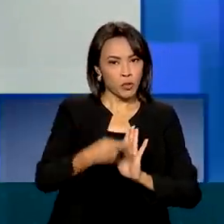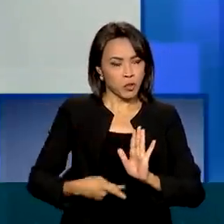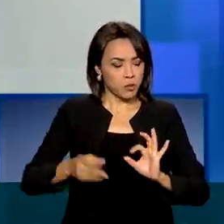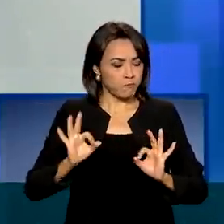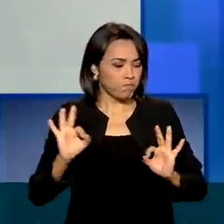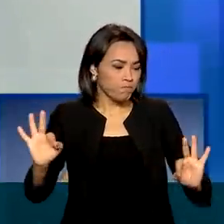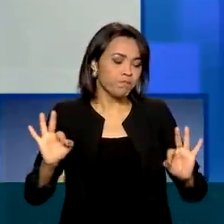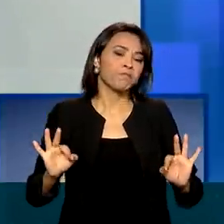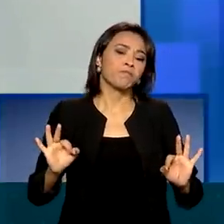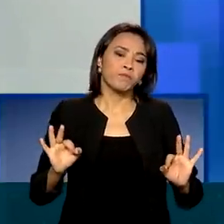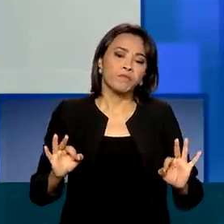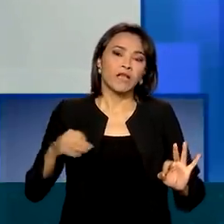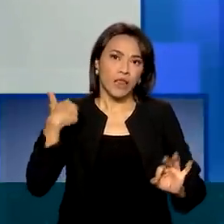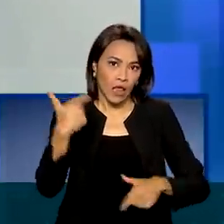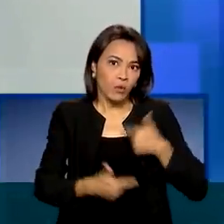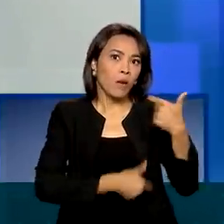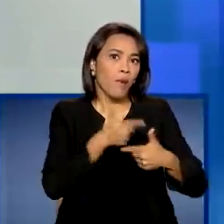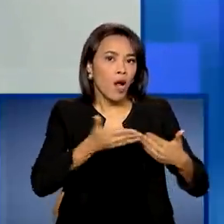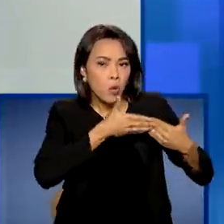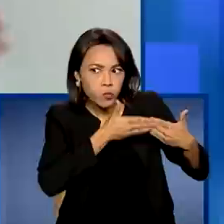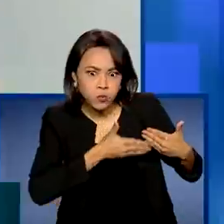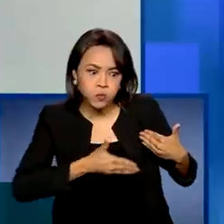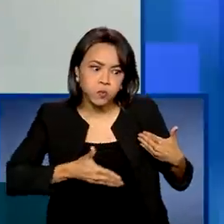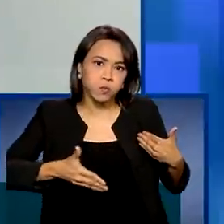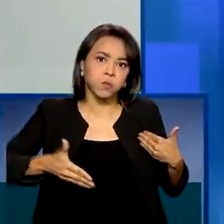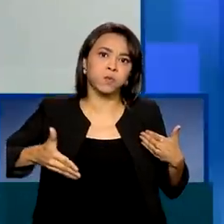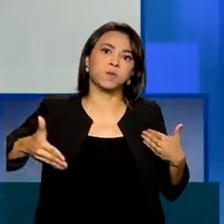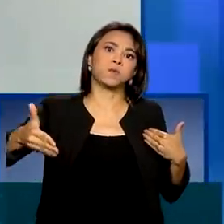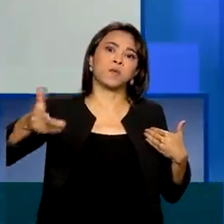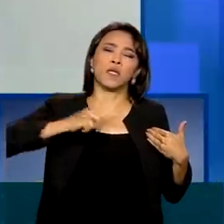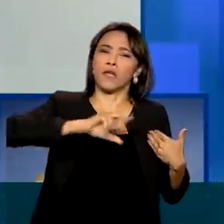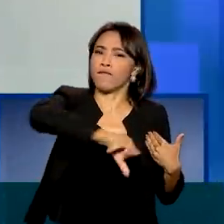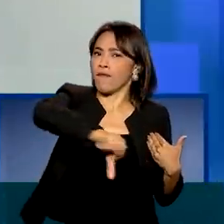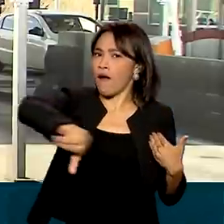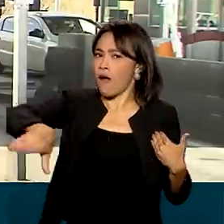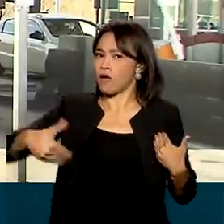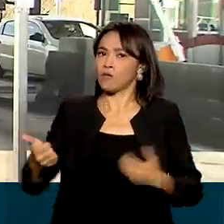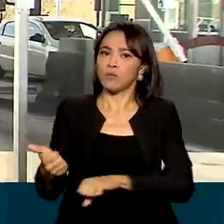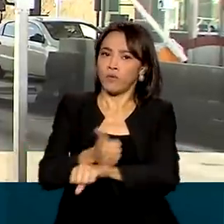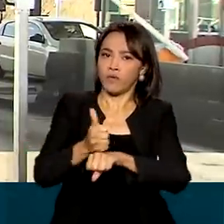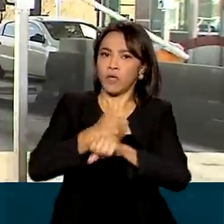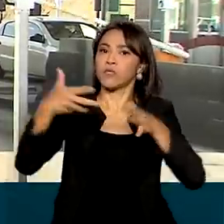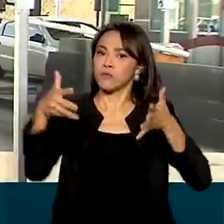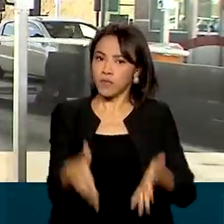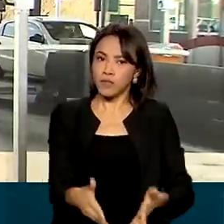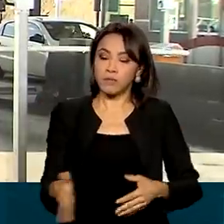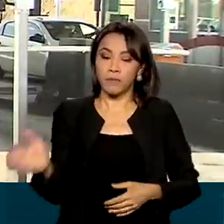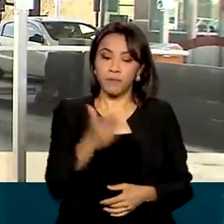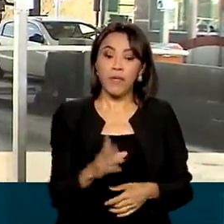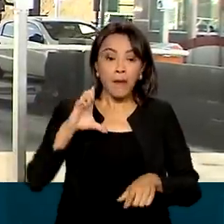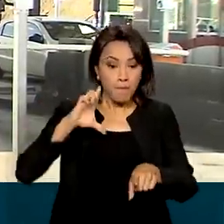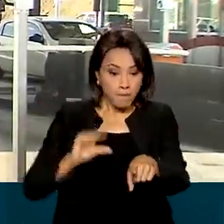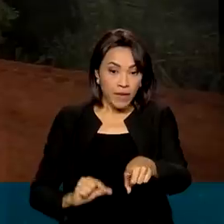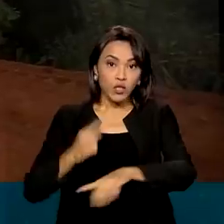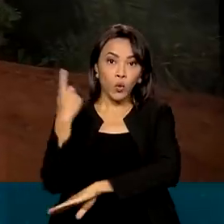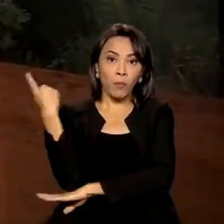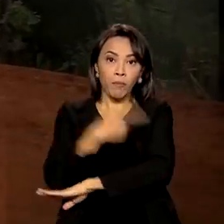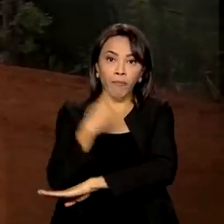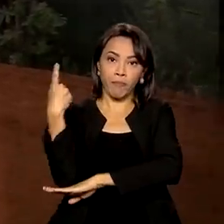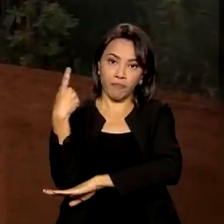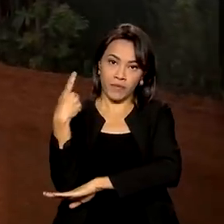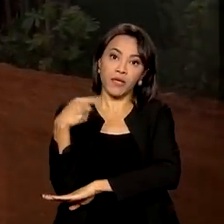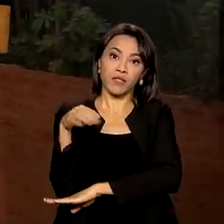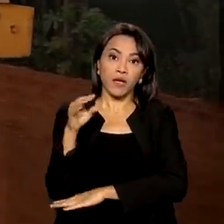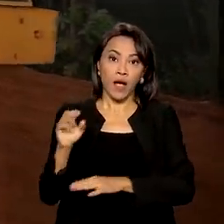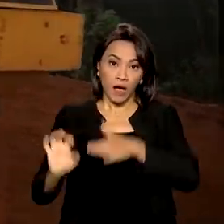demanda um trabalho longo. Envolve profissionais de todas as áreas. Além de abaixar o valor da tarifa de pedágio, a Eco